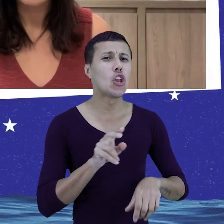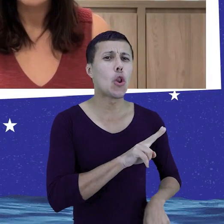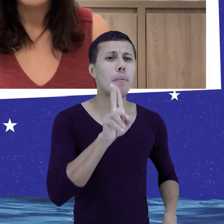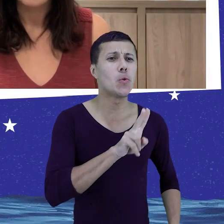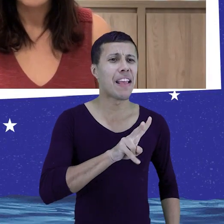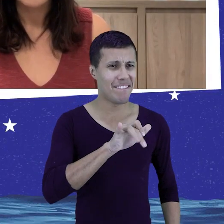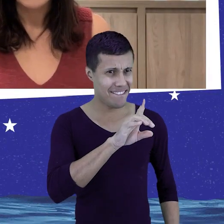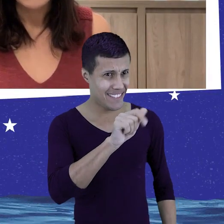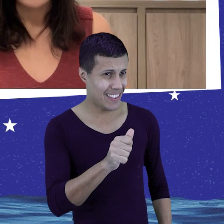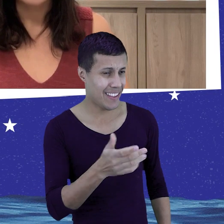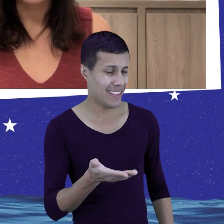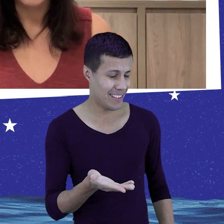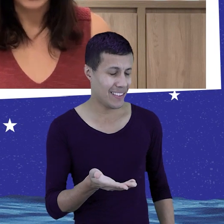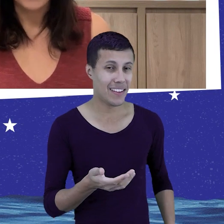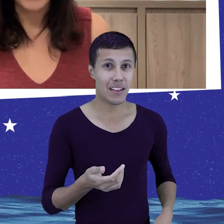vocês chamam?